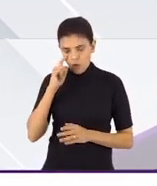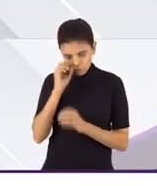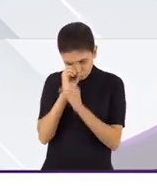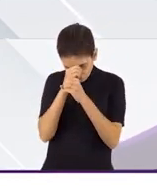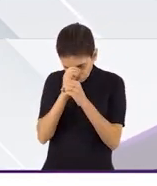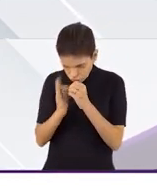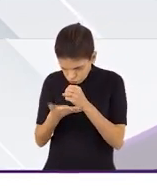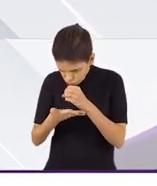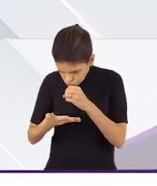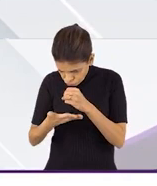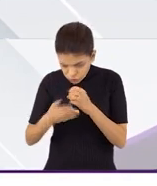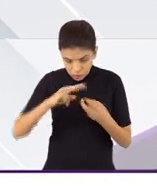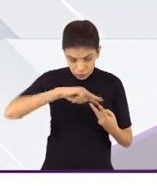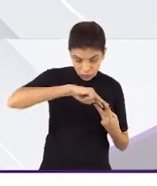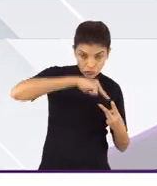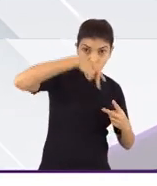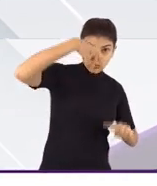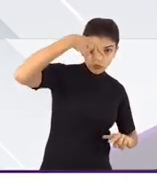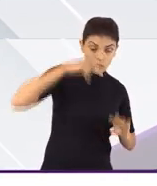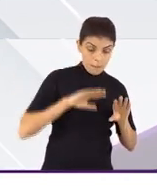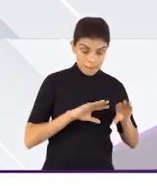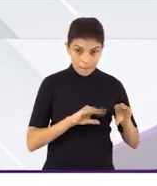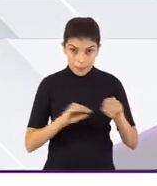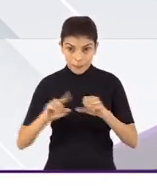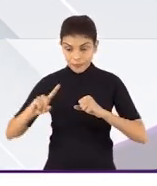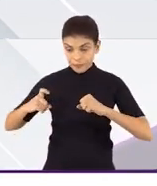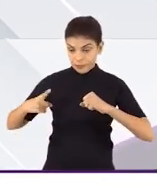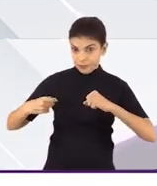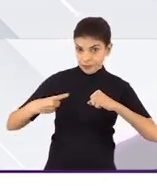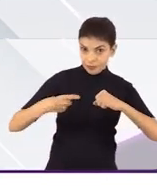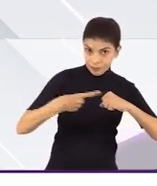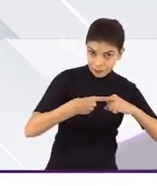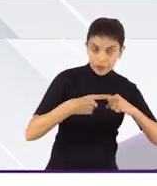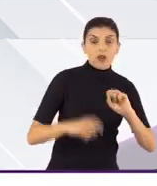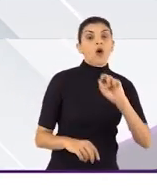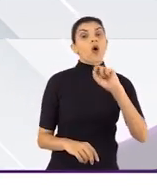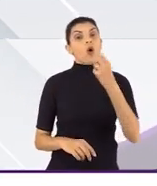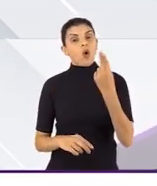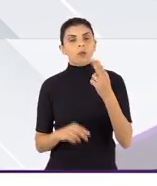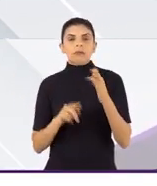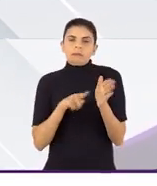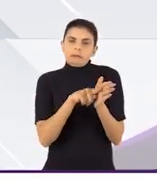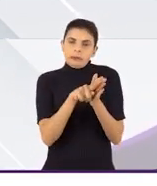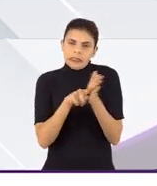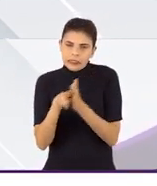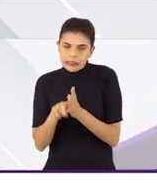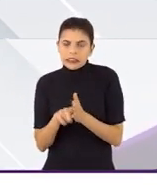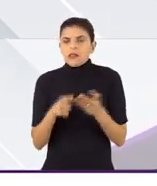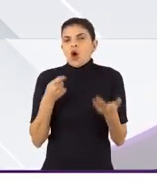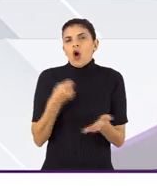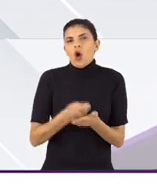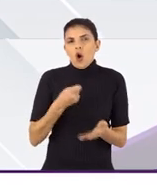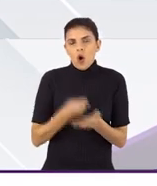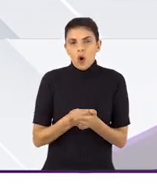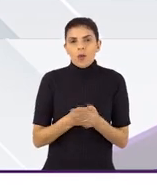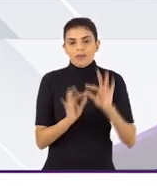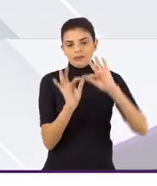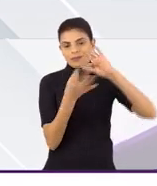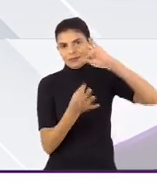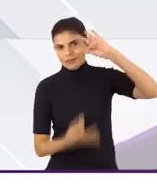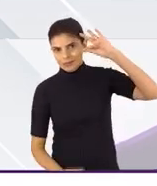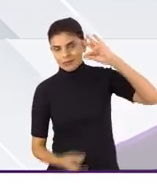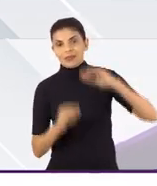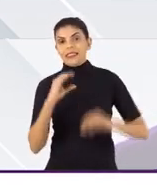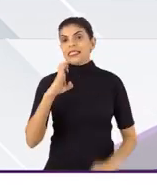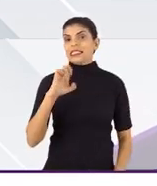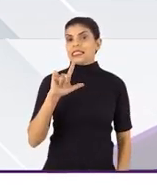experiência genética, onde se faça manipulação de gametos, ou pesquisas que vão utilizar-se de